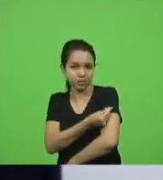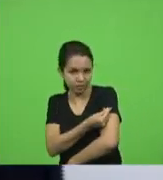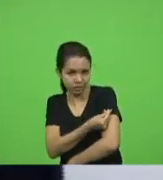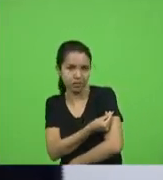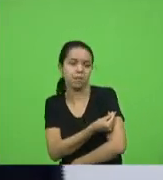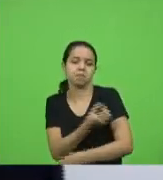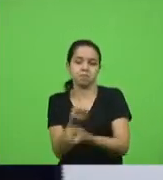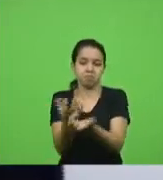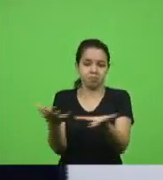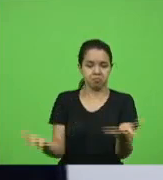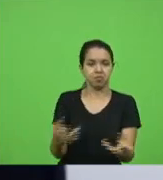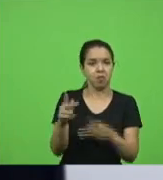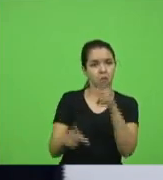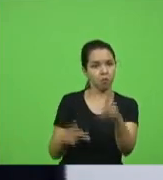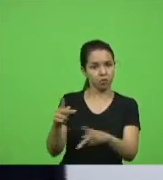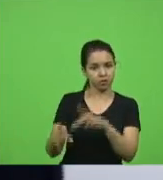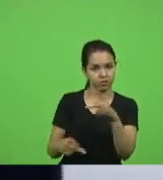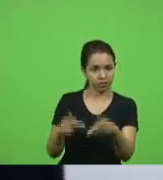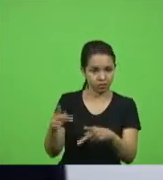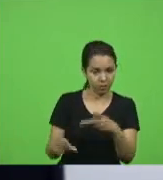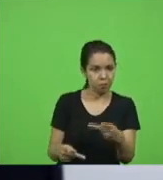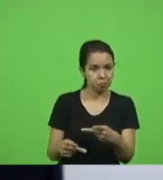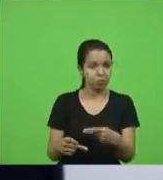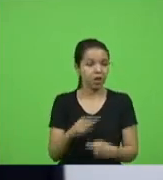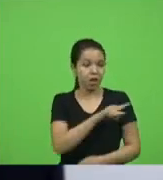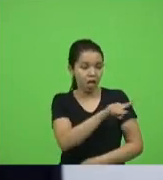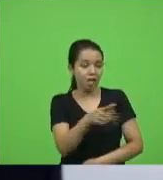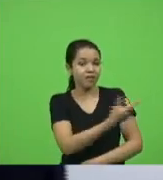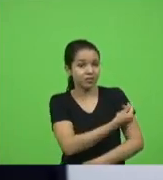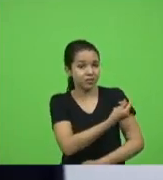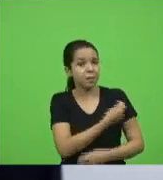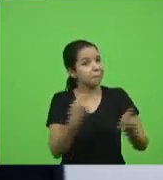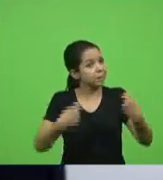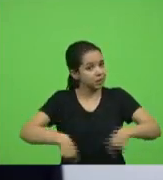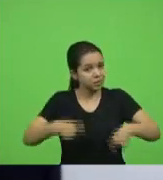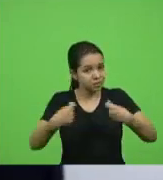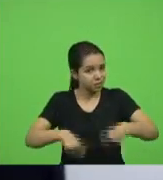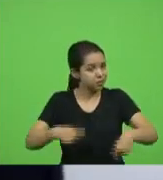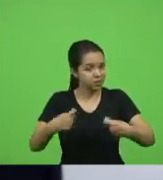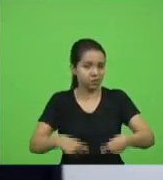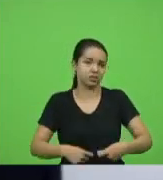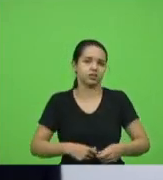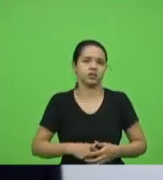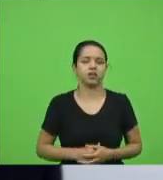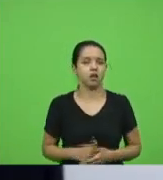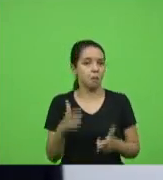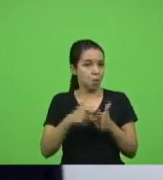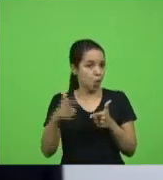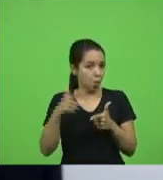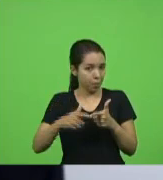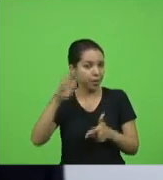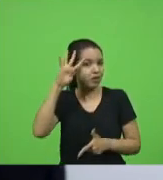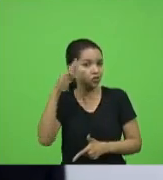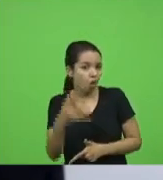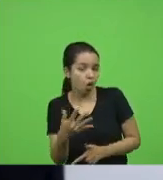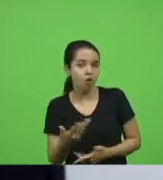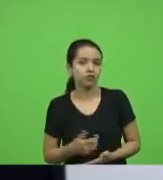população as vacinas que são necessárias que resolve o problema da saúde